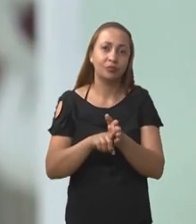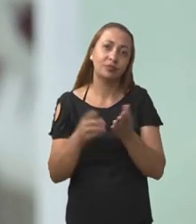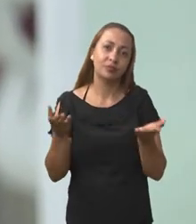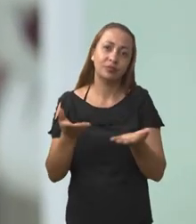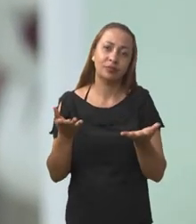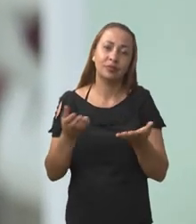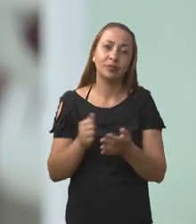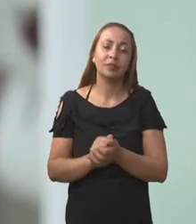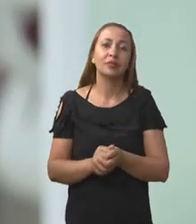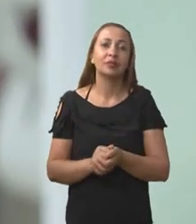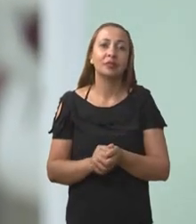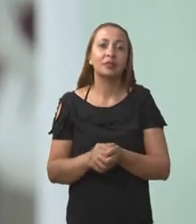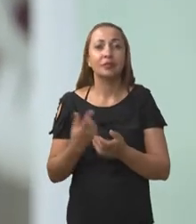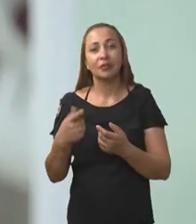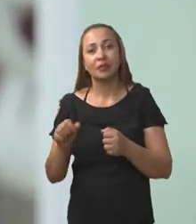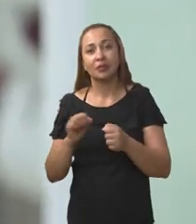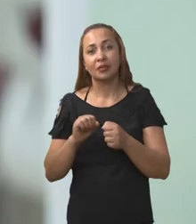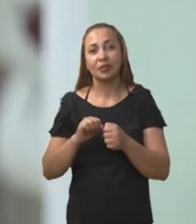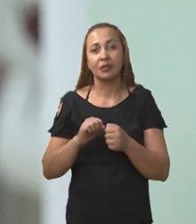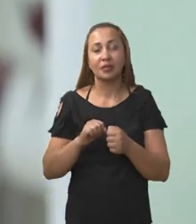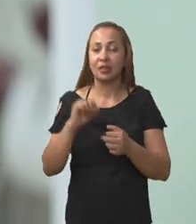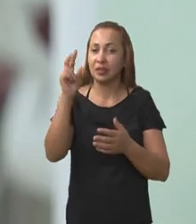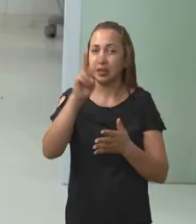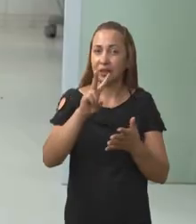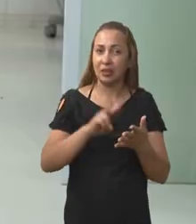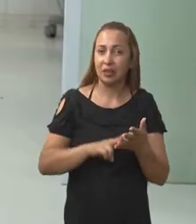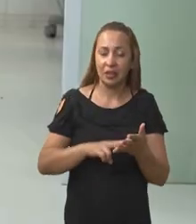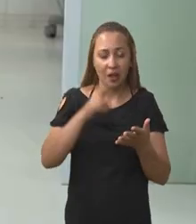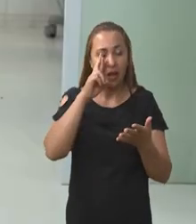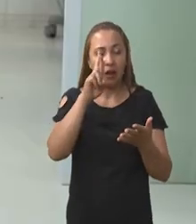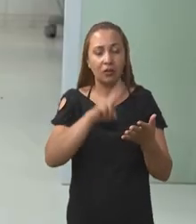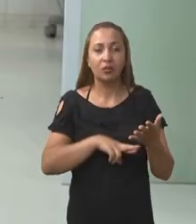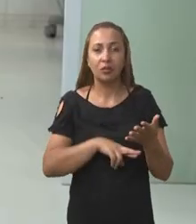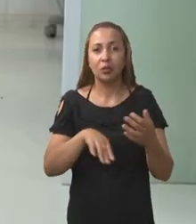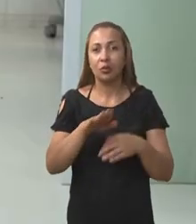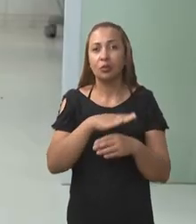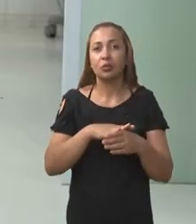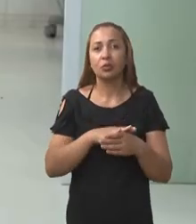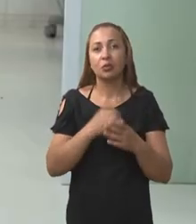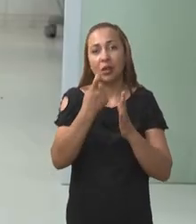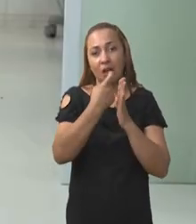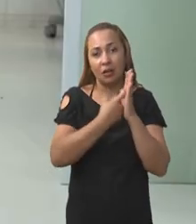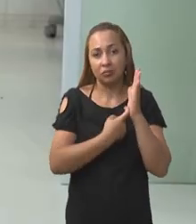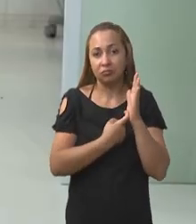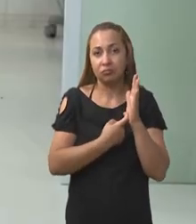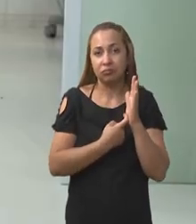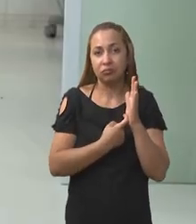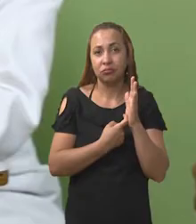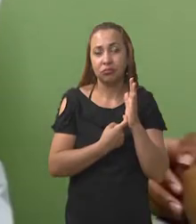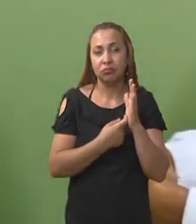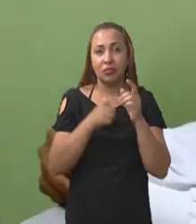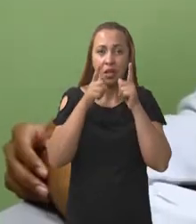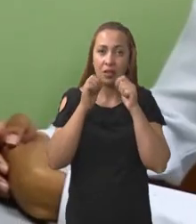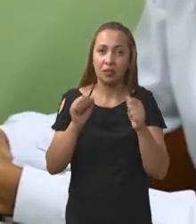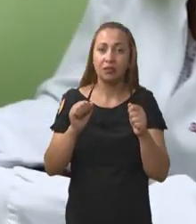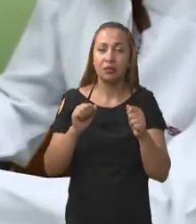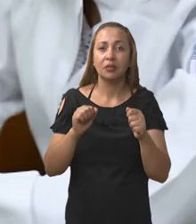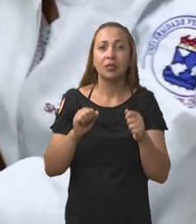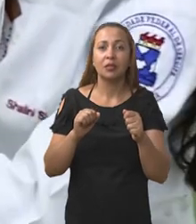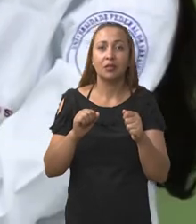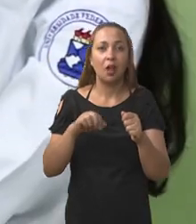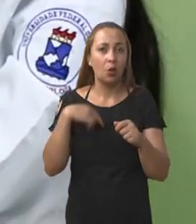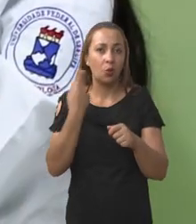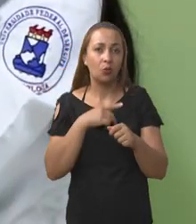agora eu irei fazer uma revisão de literatura sobre os dispositivos para remoção da sabor lingual. A gente vai